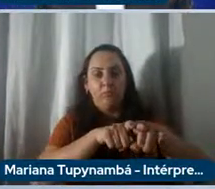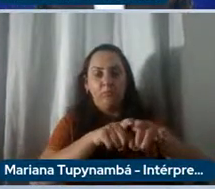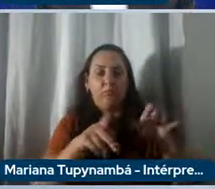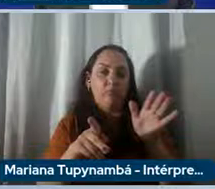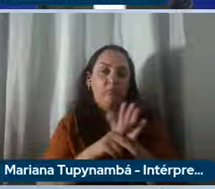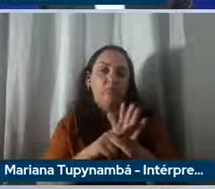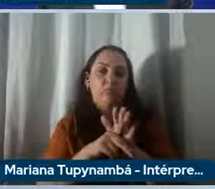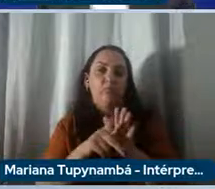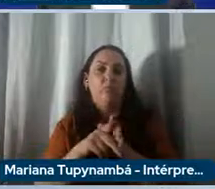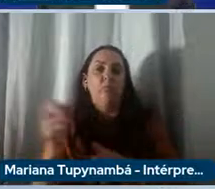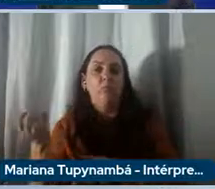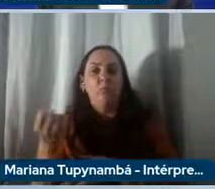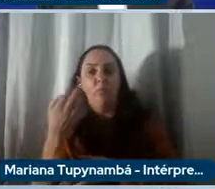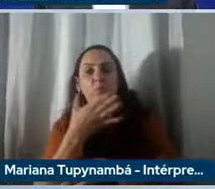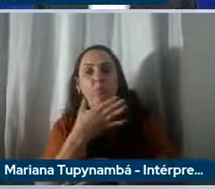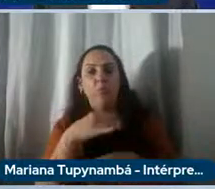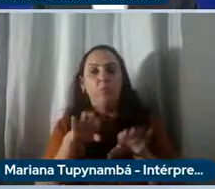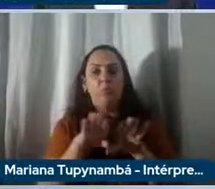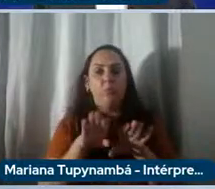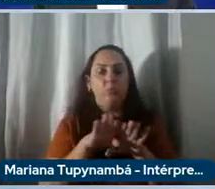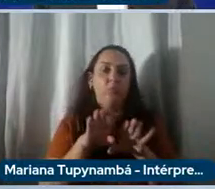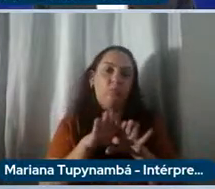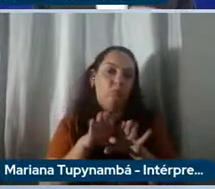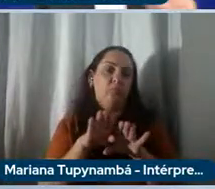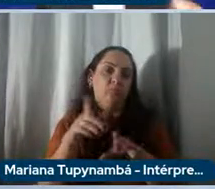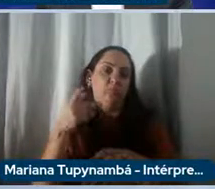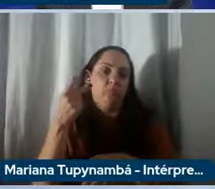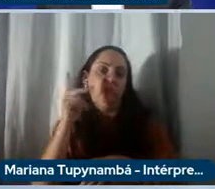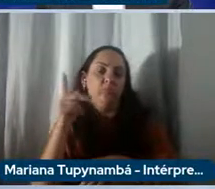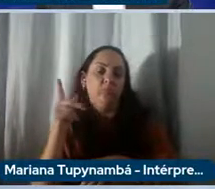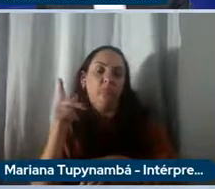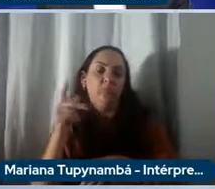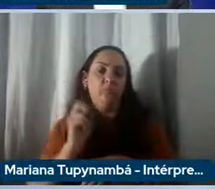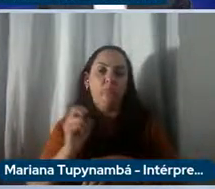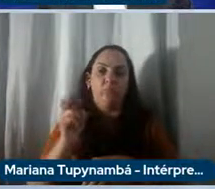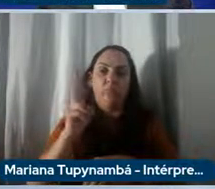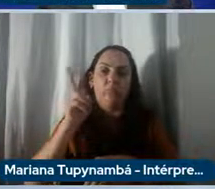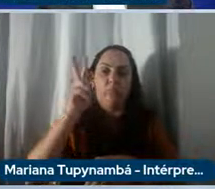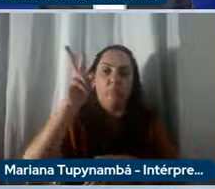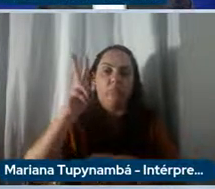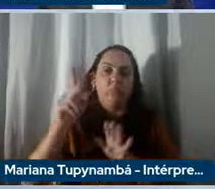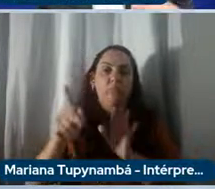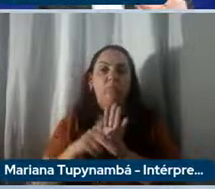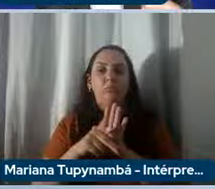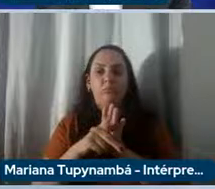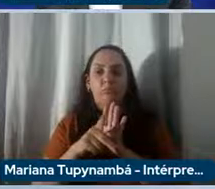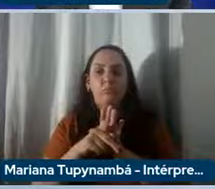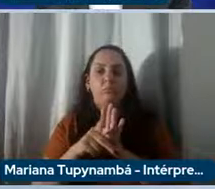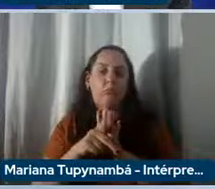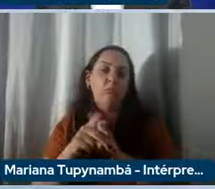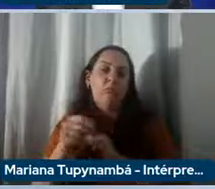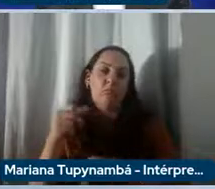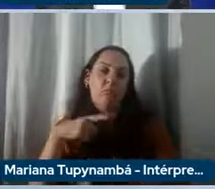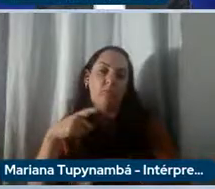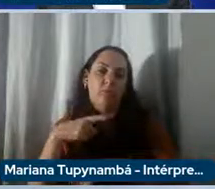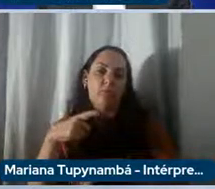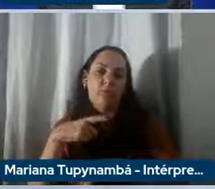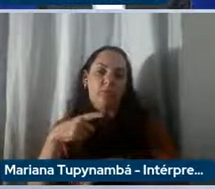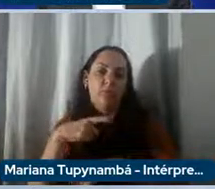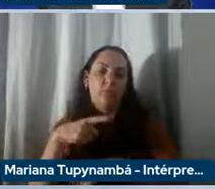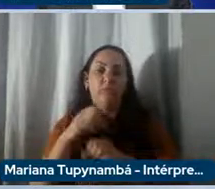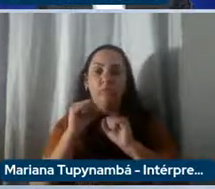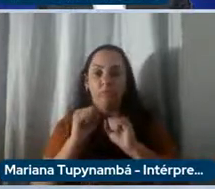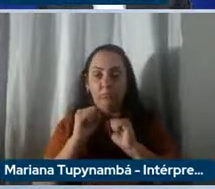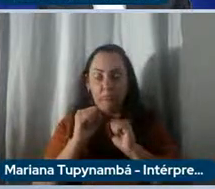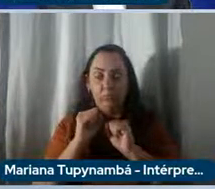novas parcerias com agentes de valor no setor do e-powertrain, com atores que possam